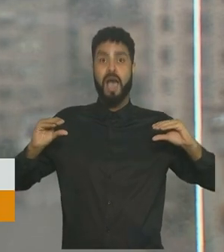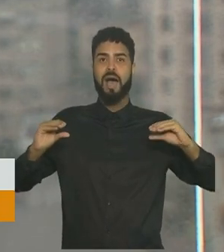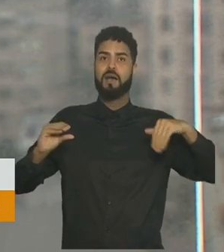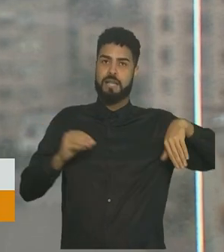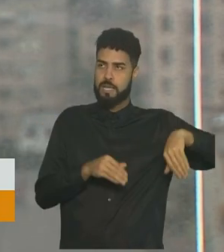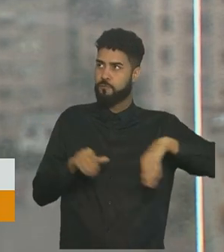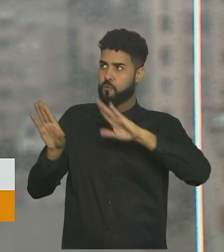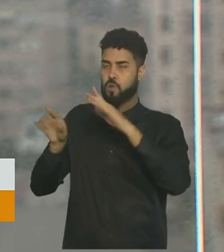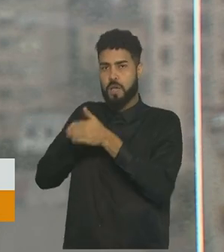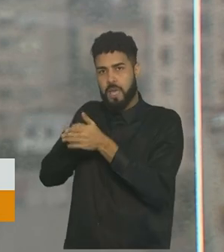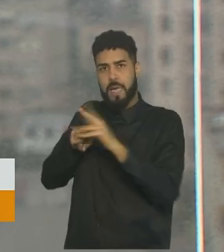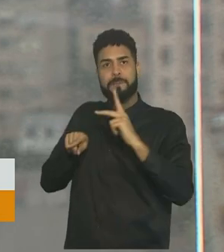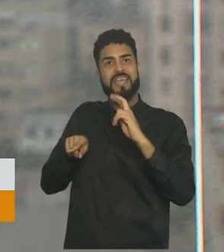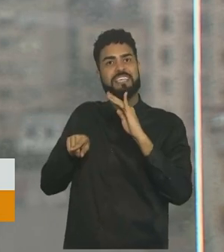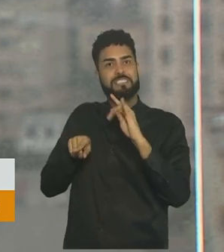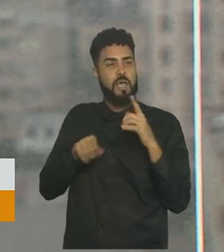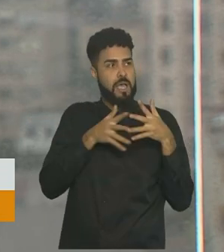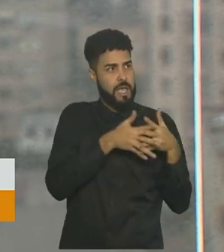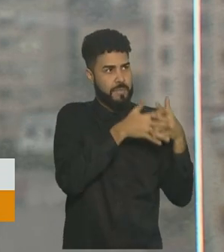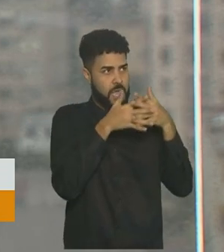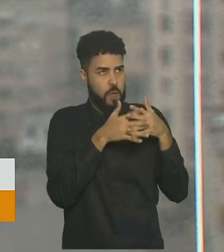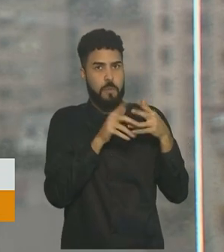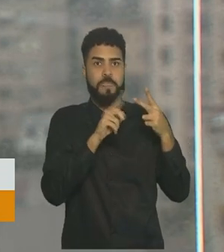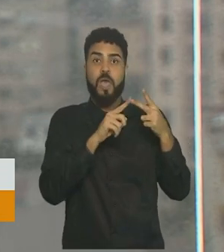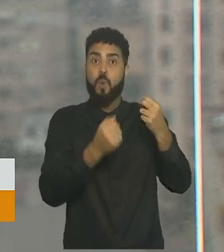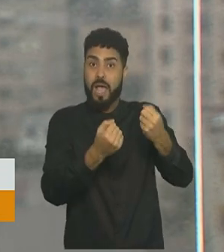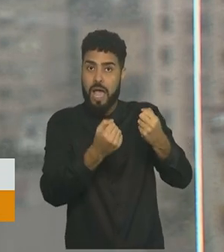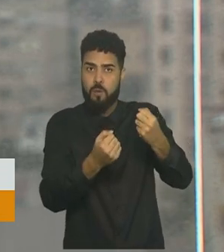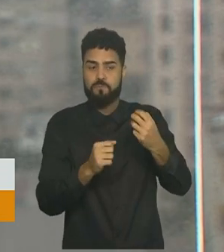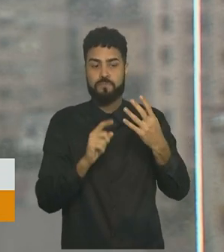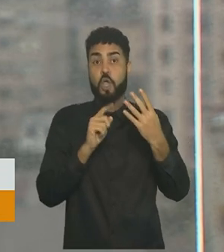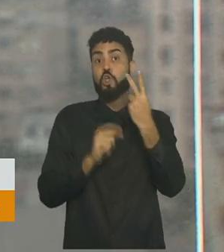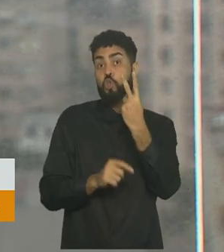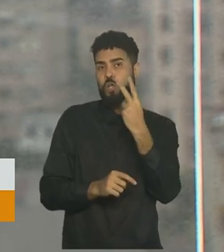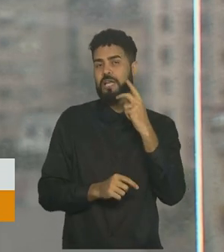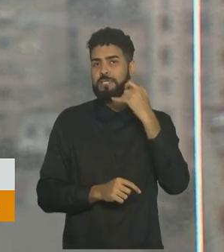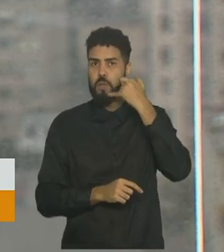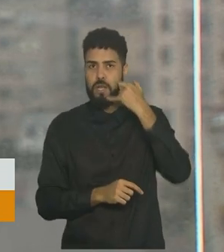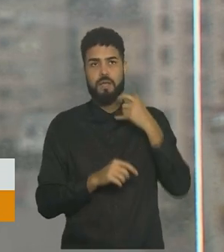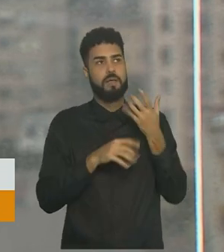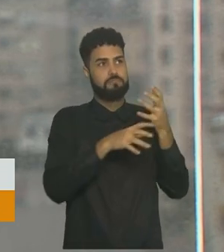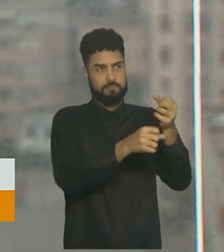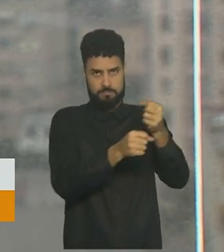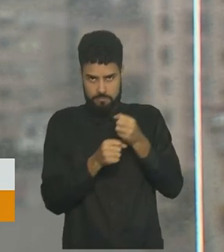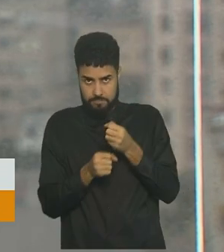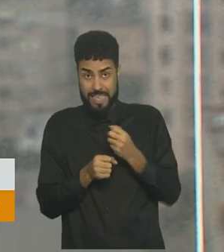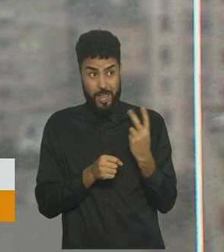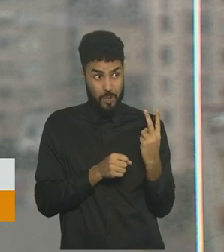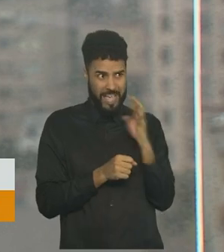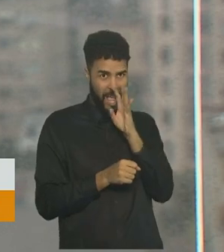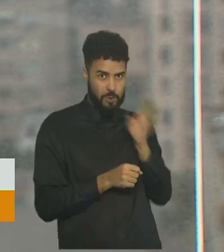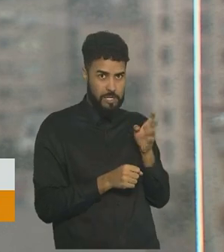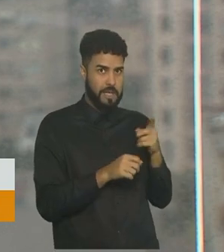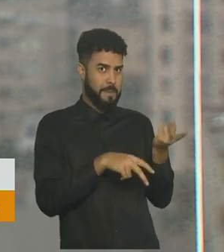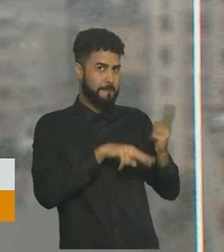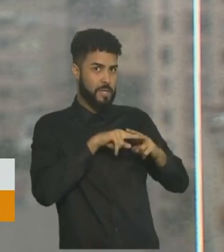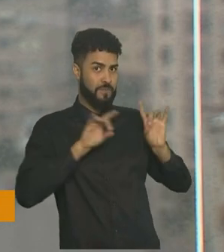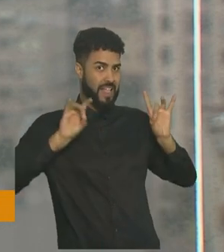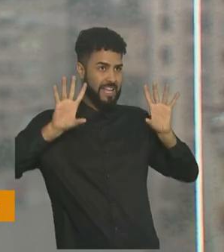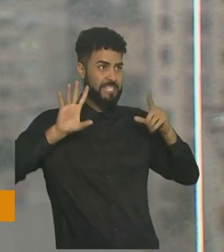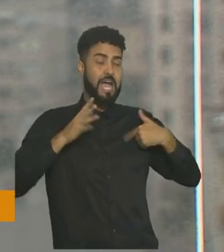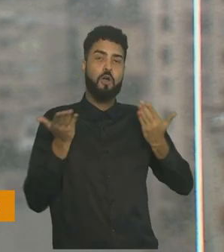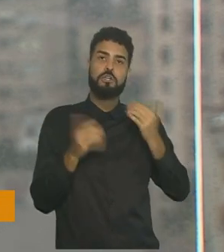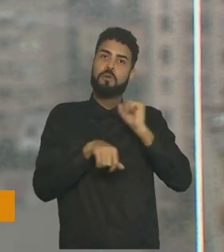caminhão, um carro e dois celulares também foram apreendidos. Os dois acusados foram presos em flagrante e estão à